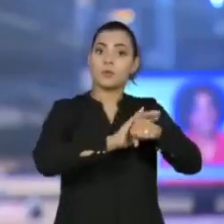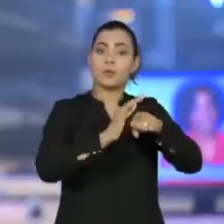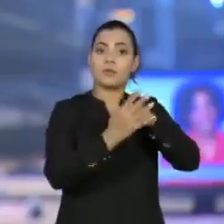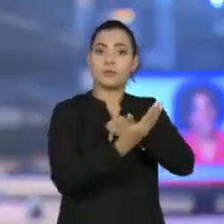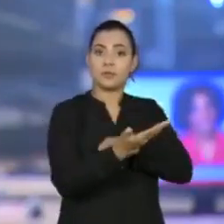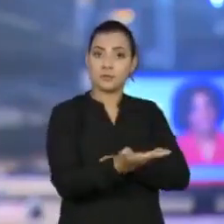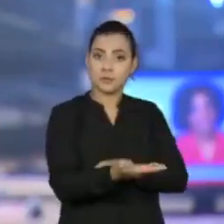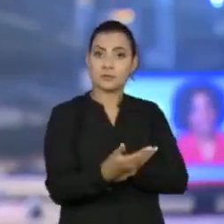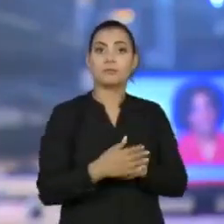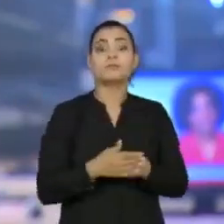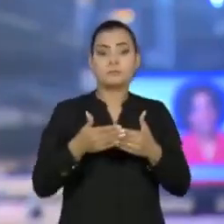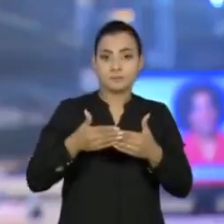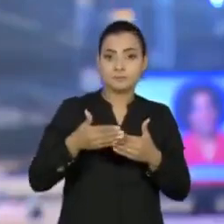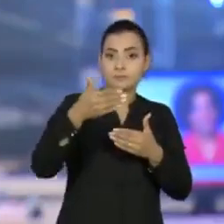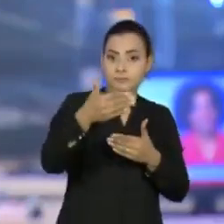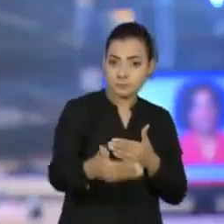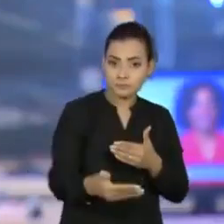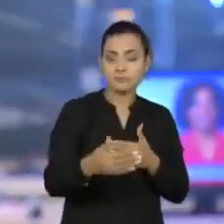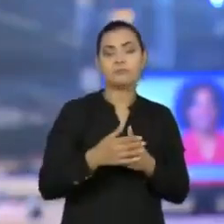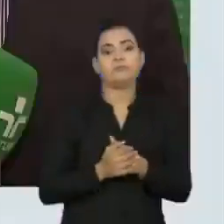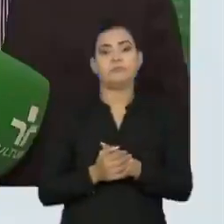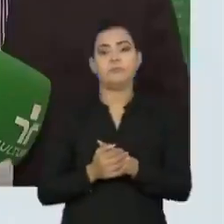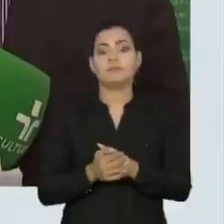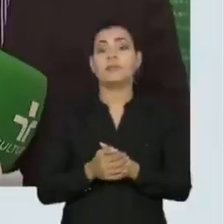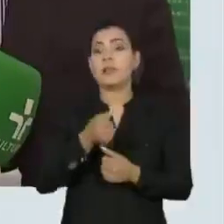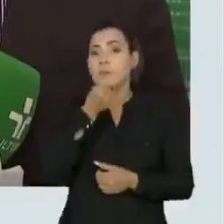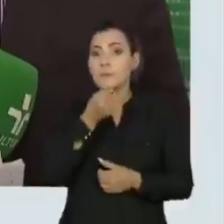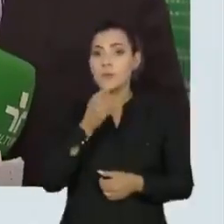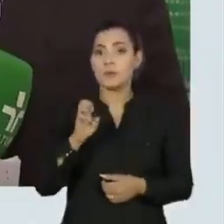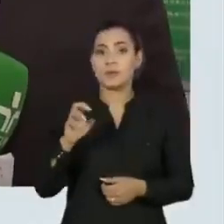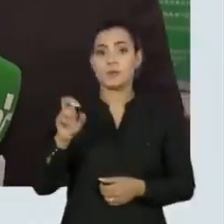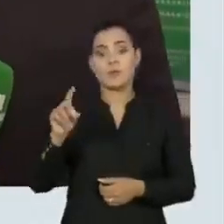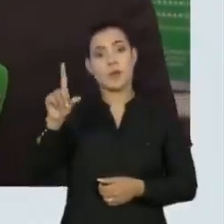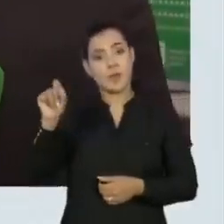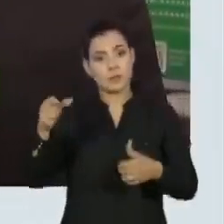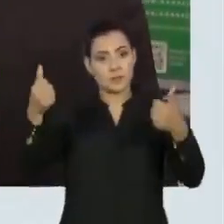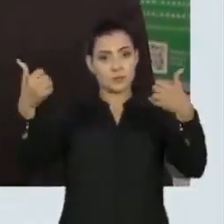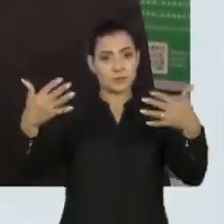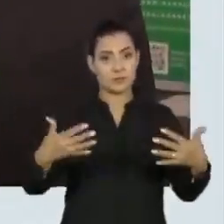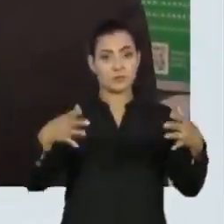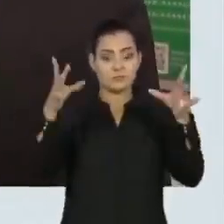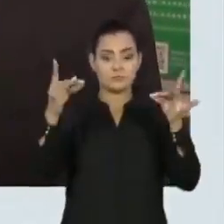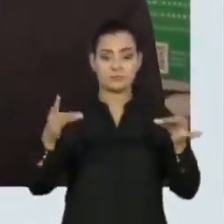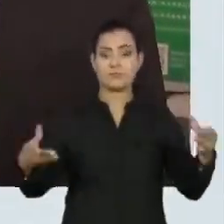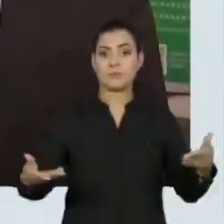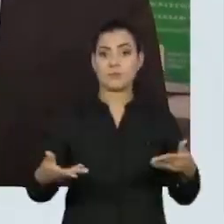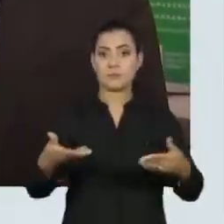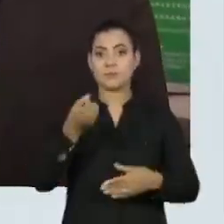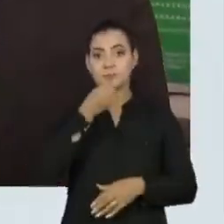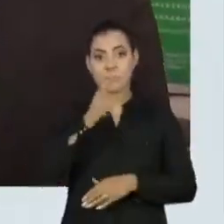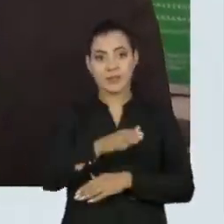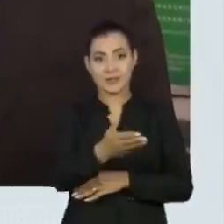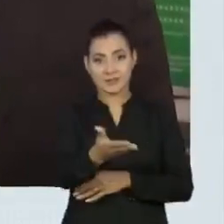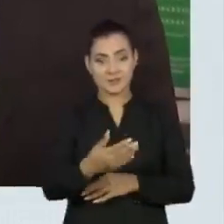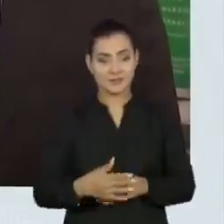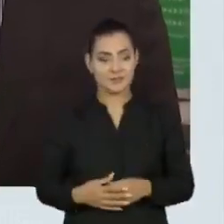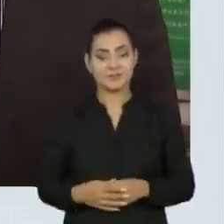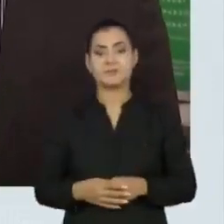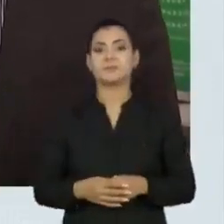-19 foi prorrogada. O repórter Eduardo Campos tem os detalhes e conversa com a gente agora. Boa tarde, Eduardo.